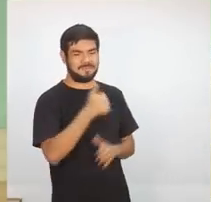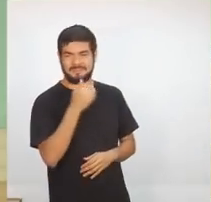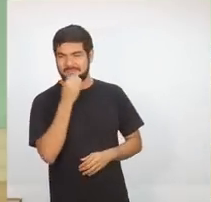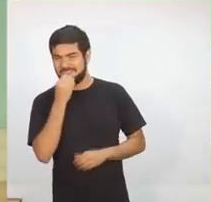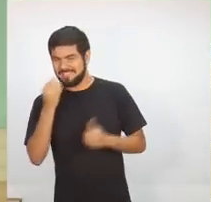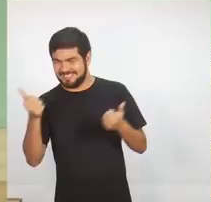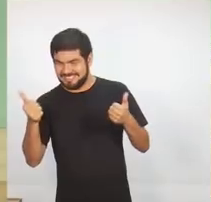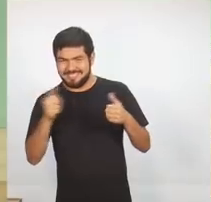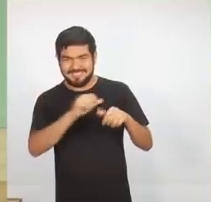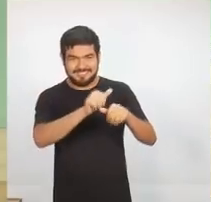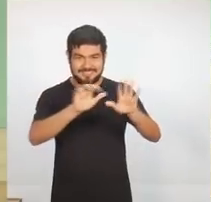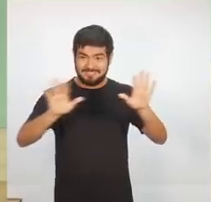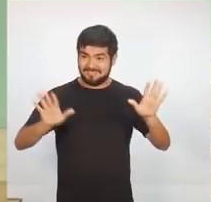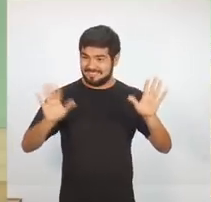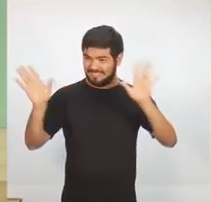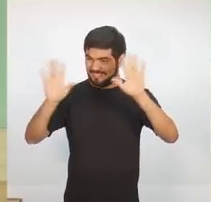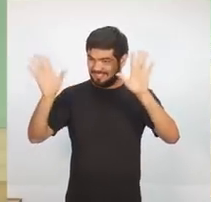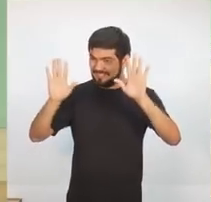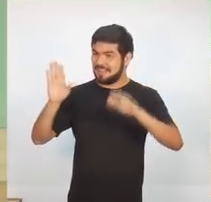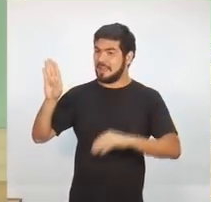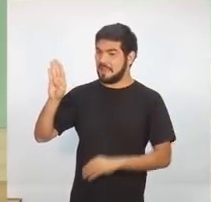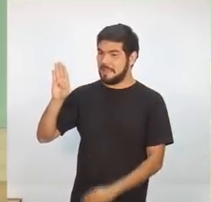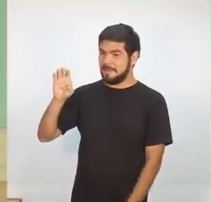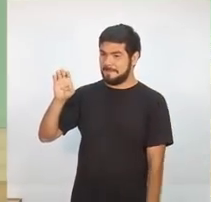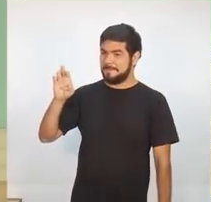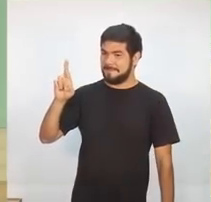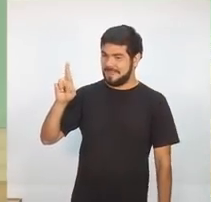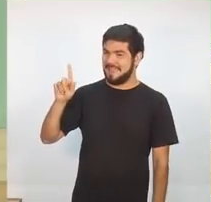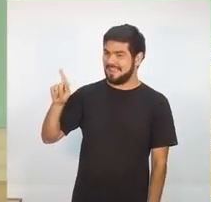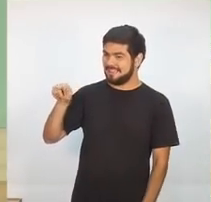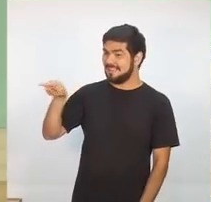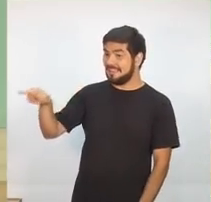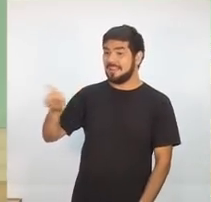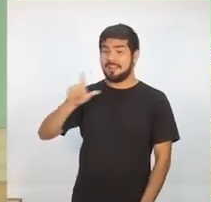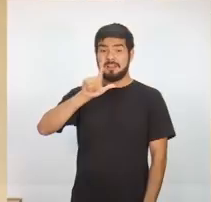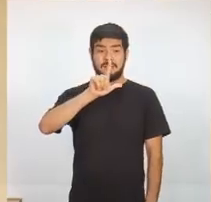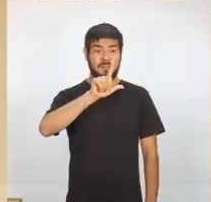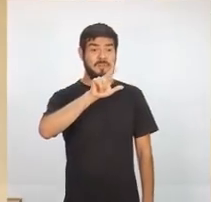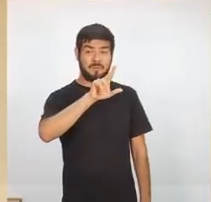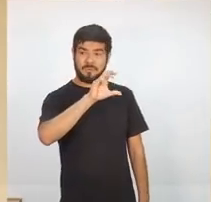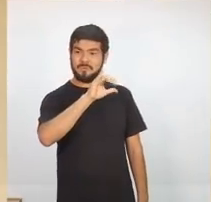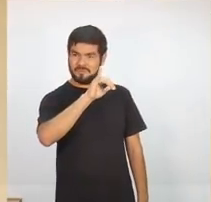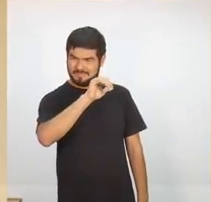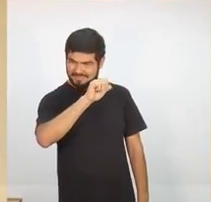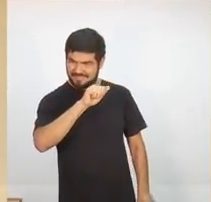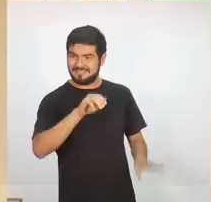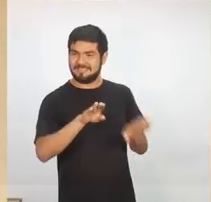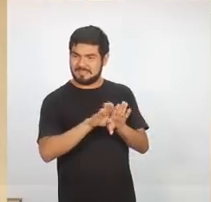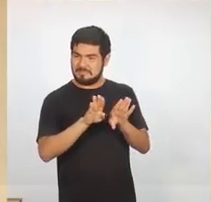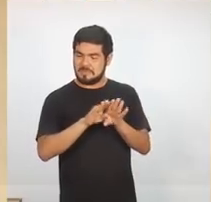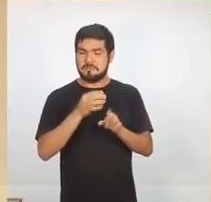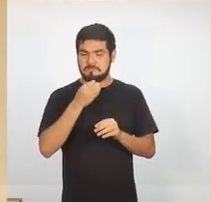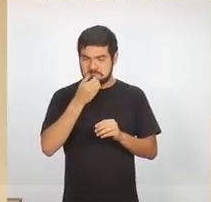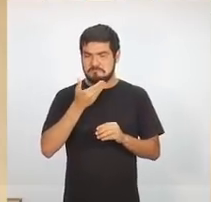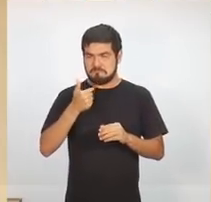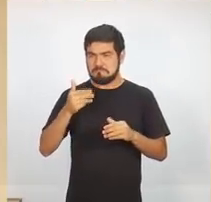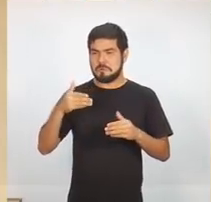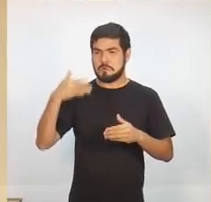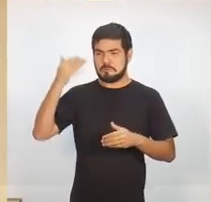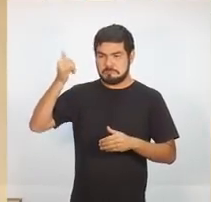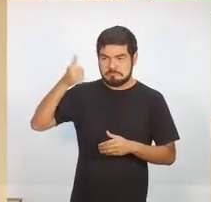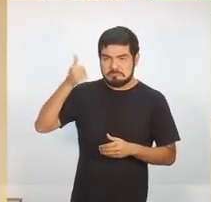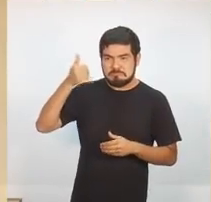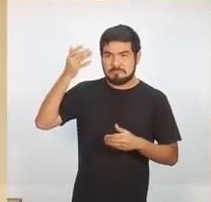telespectador, cumprimentar o Berg, cumprimentar a Lúcia Antônia, que agradece o debate, cumprimentar você,